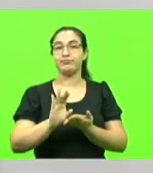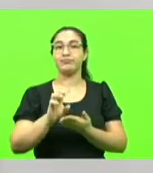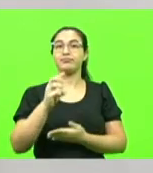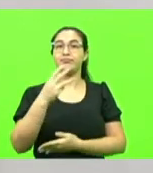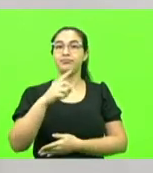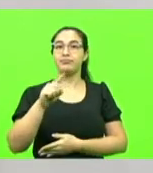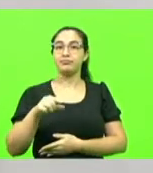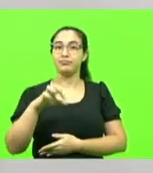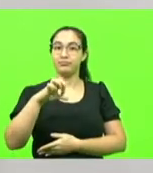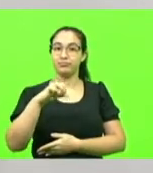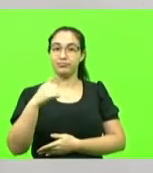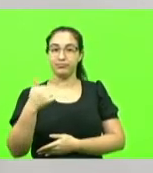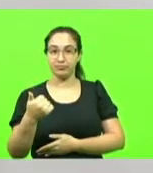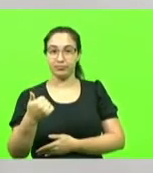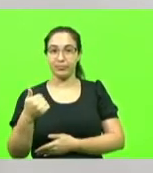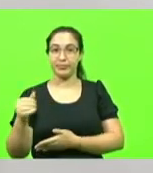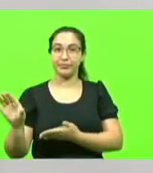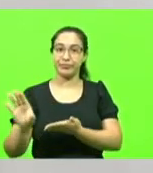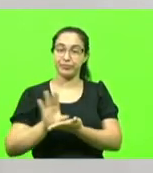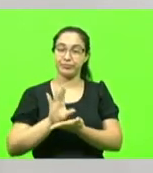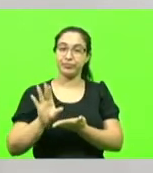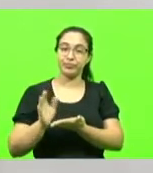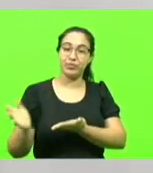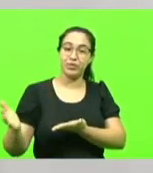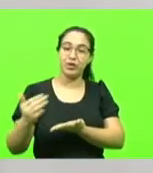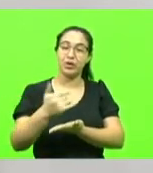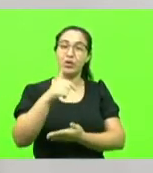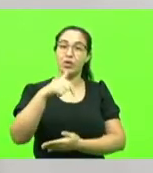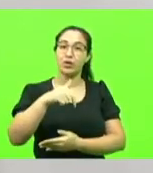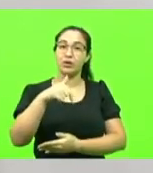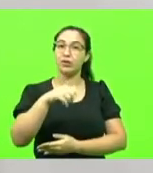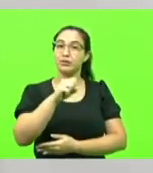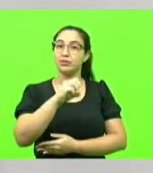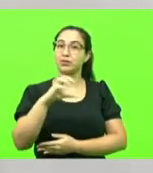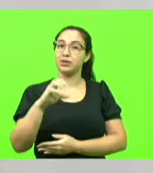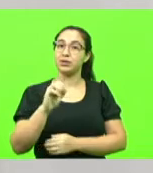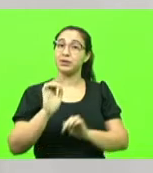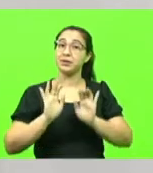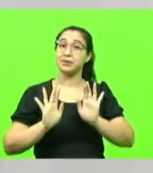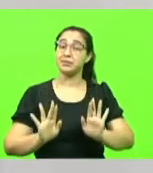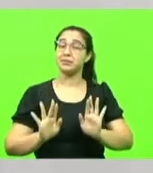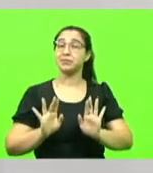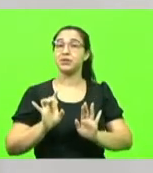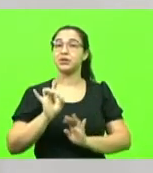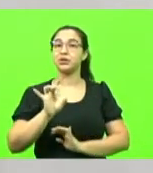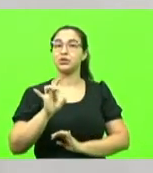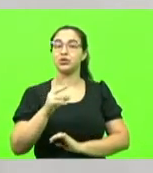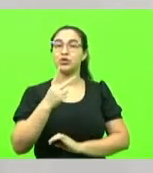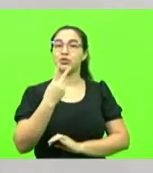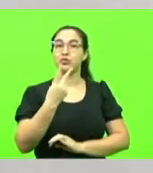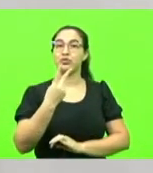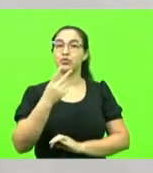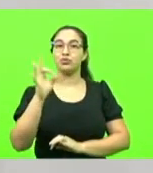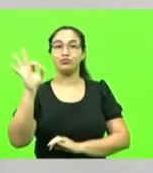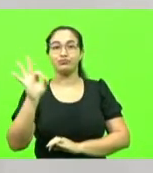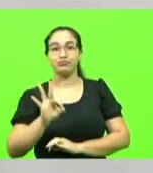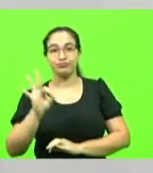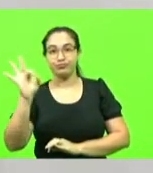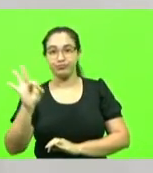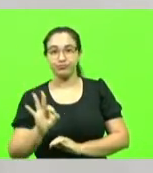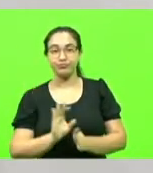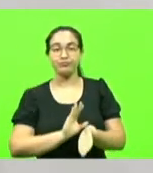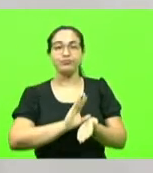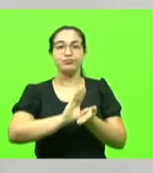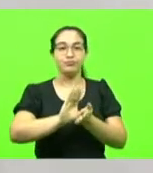é arrecadado aqui em Santa Catarina. entretanto, nós temos apenas 2% do orçamento